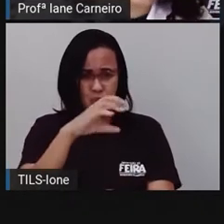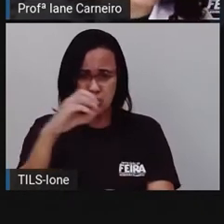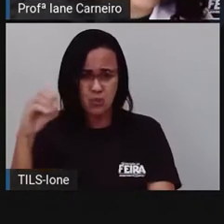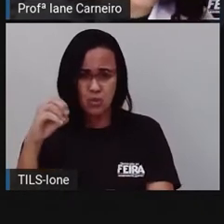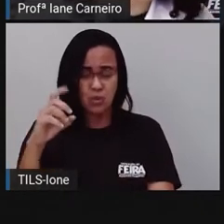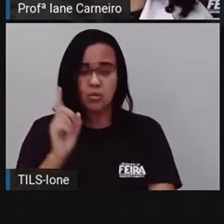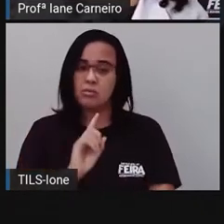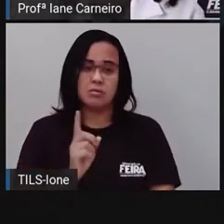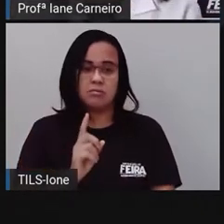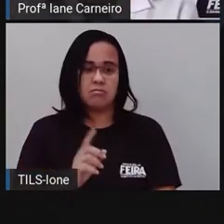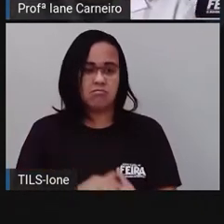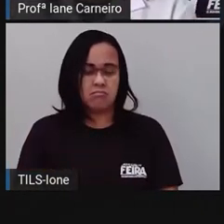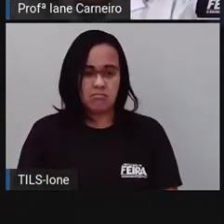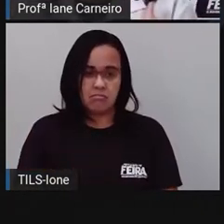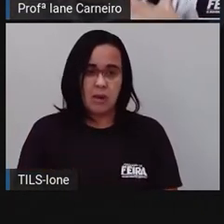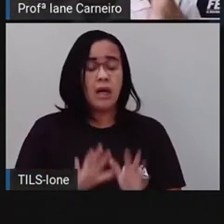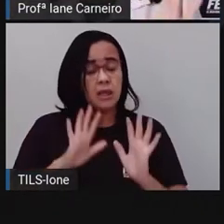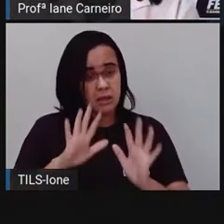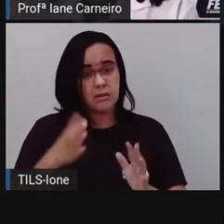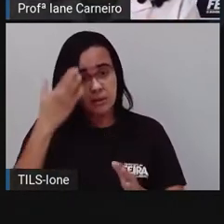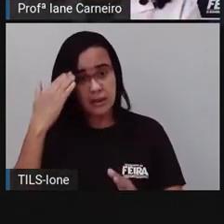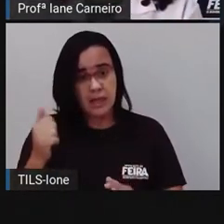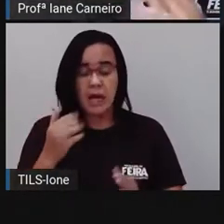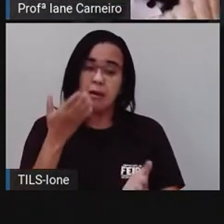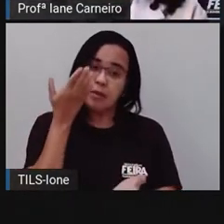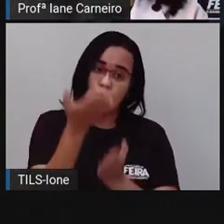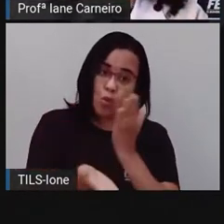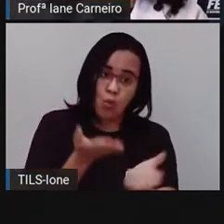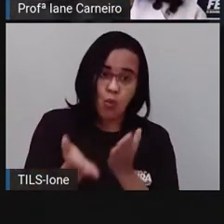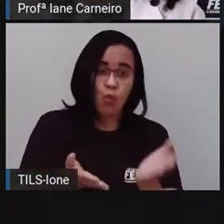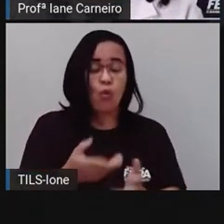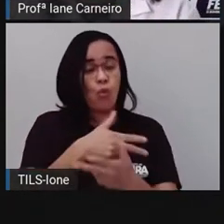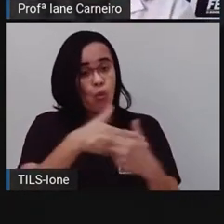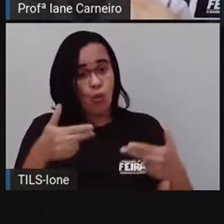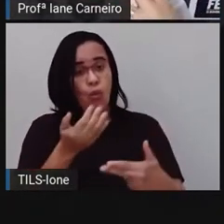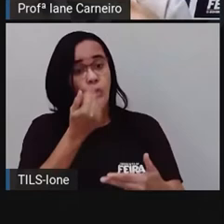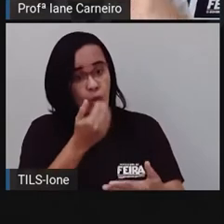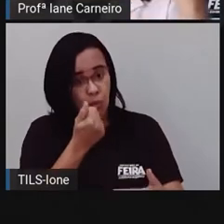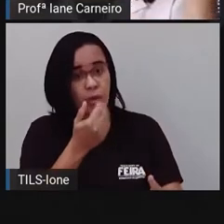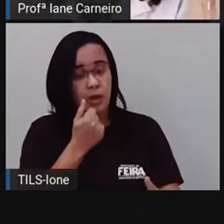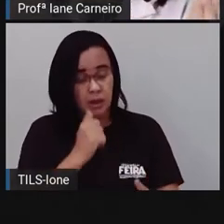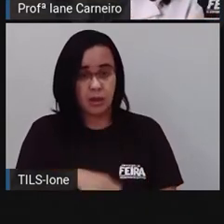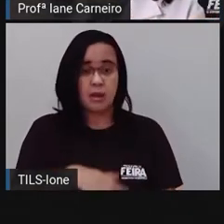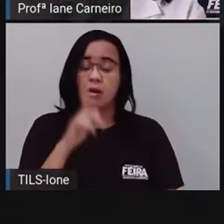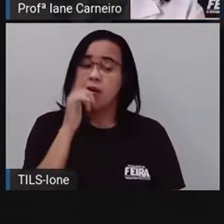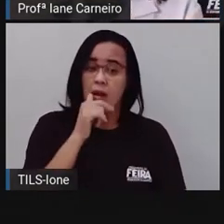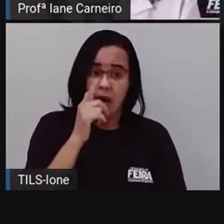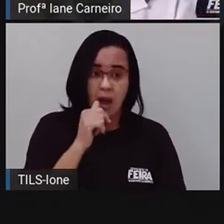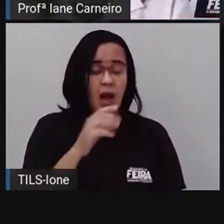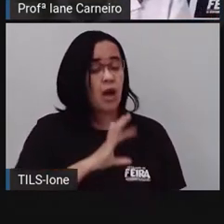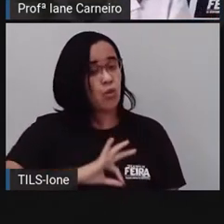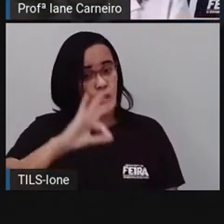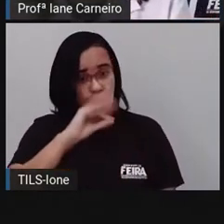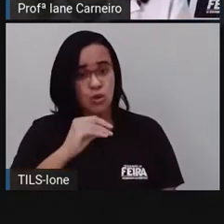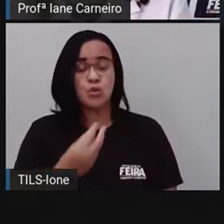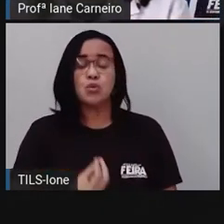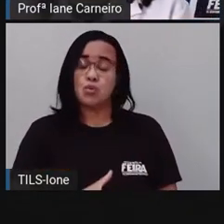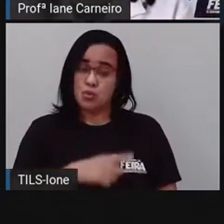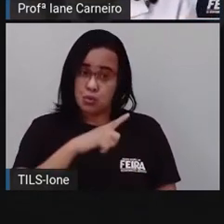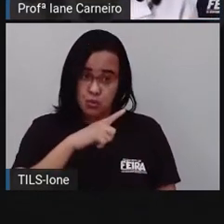sendo maltratado, né? Ele tem a alimentação dele, ele tem a alimentação que ele teria, né?